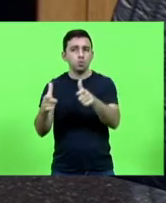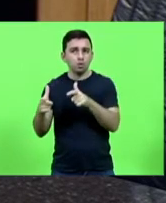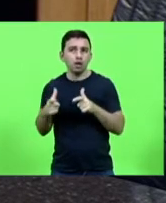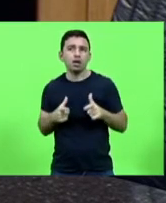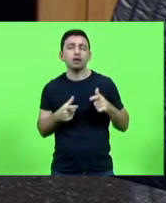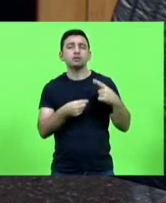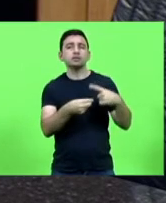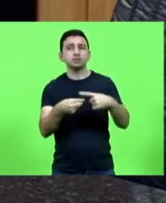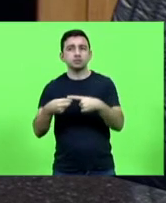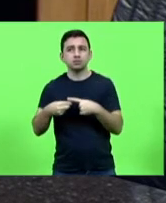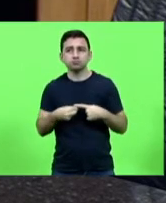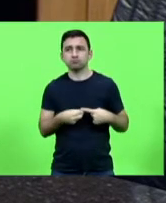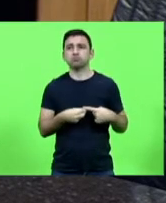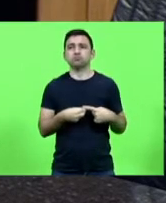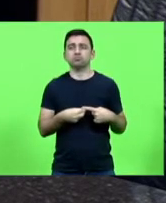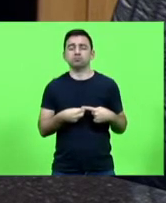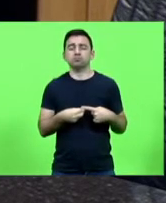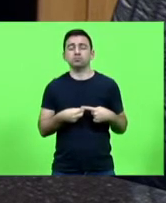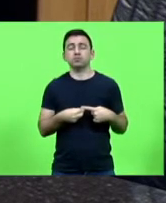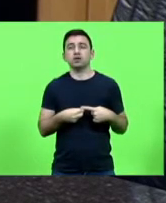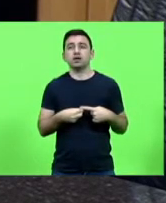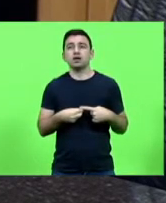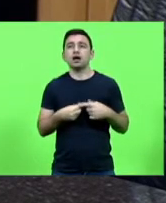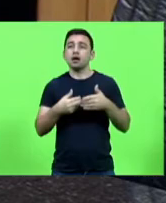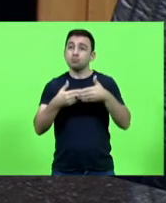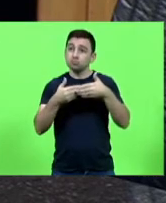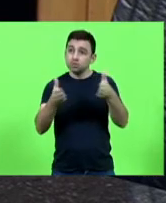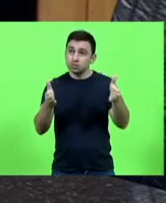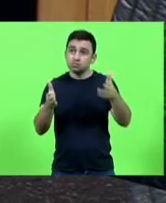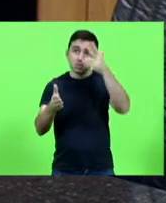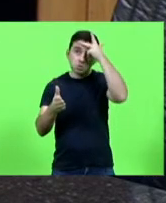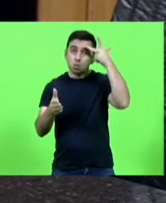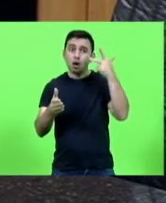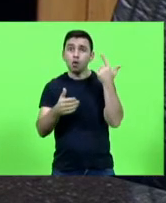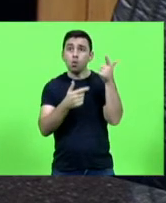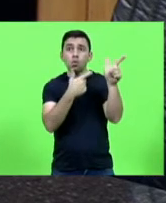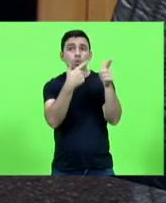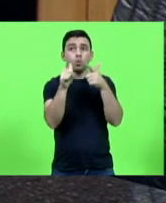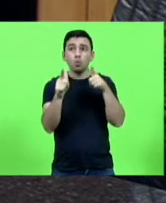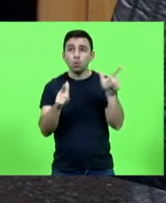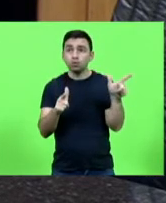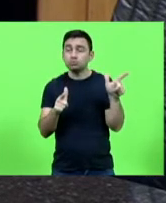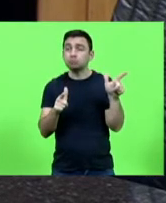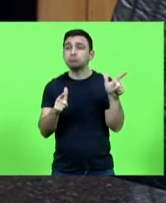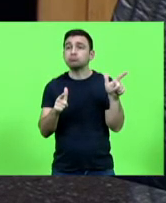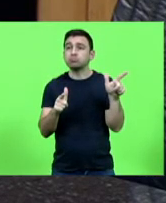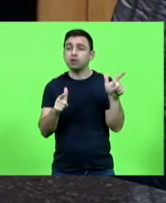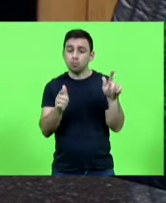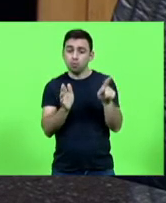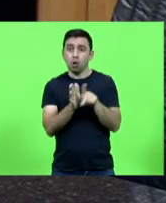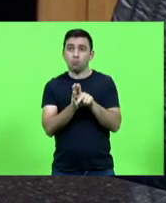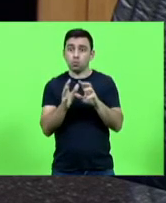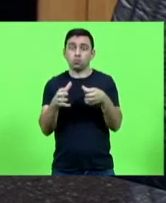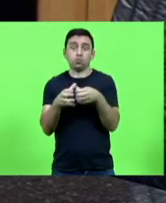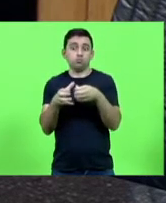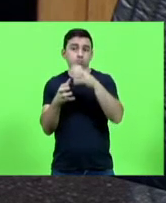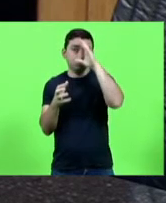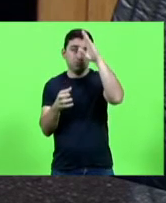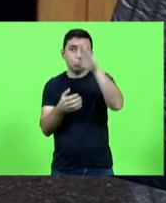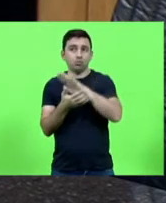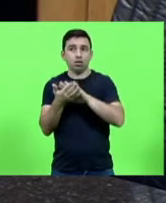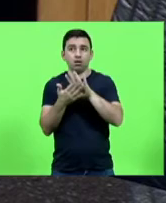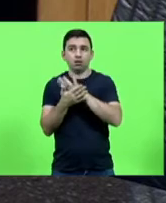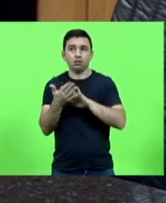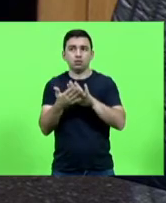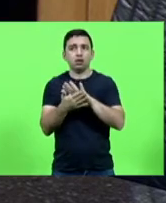afora estão fazendo isso abrir para as demais pessoas que mesmo não estando aí nesses grupos prioritários e eu